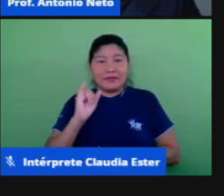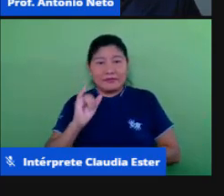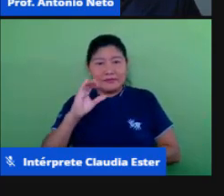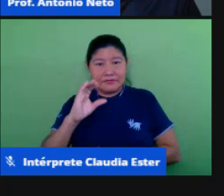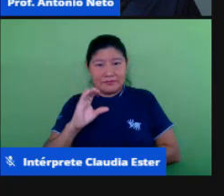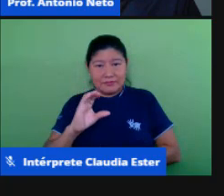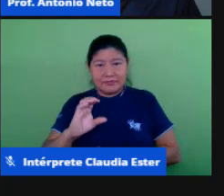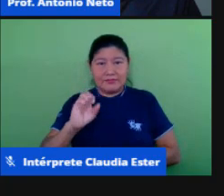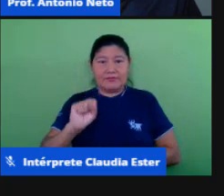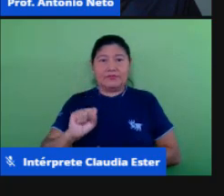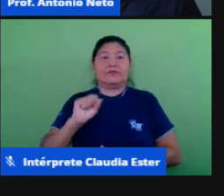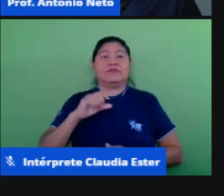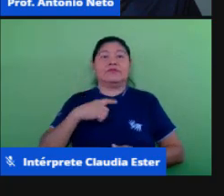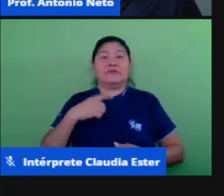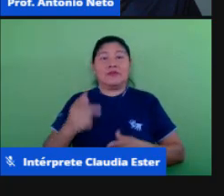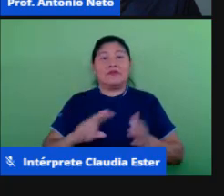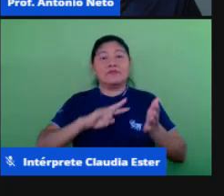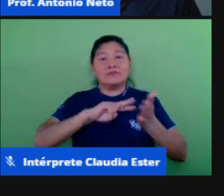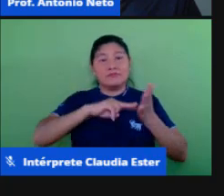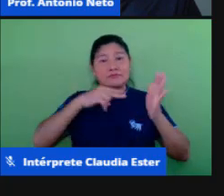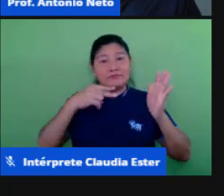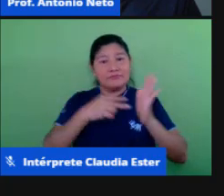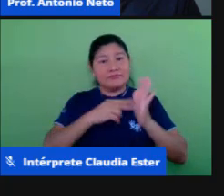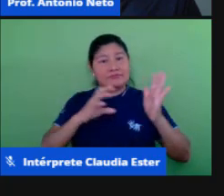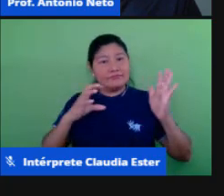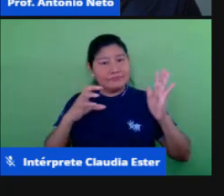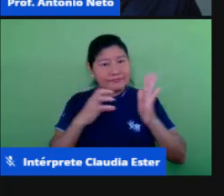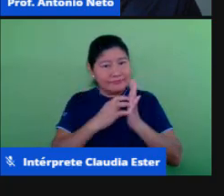que é mais conhecida.